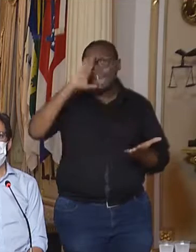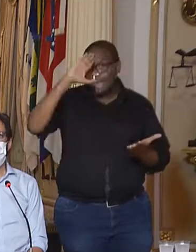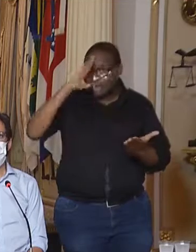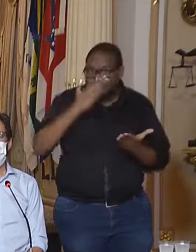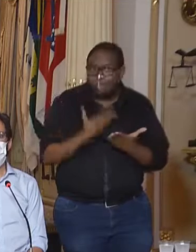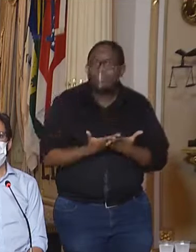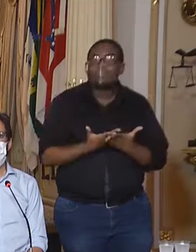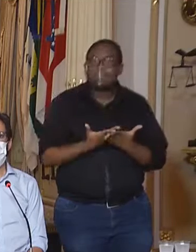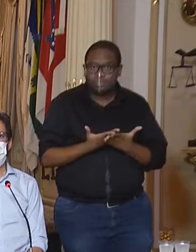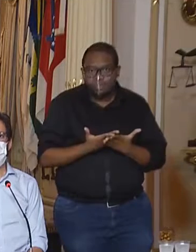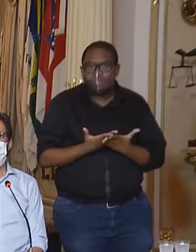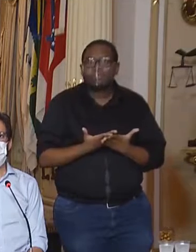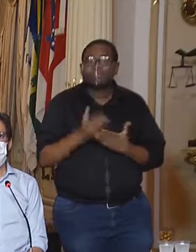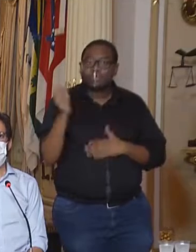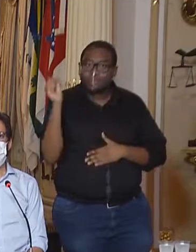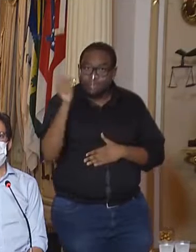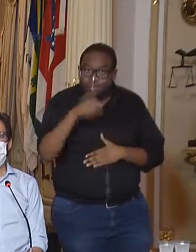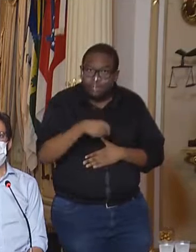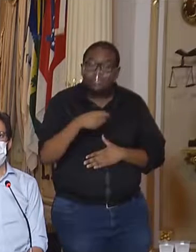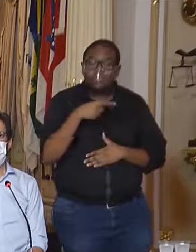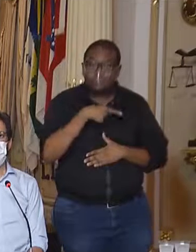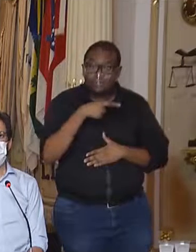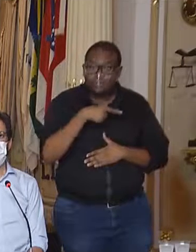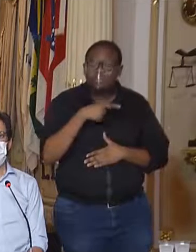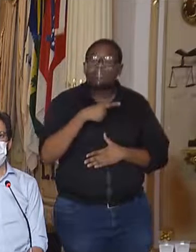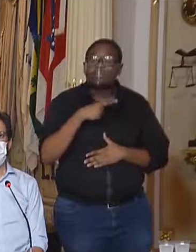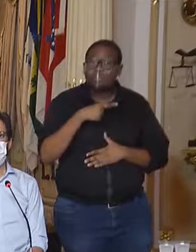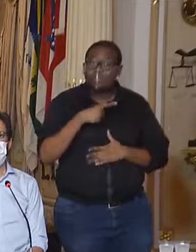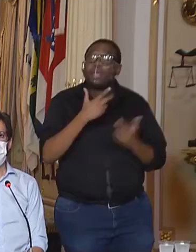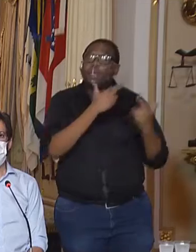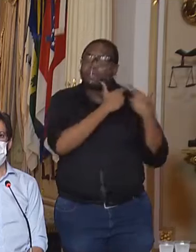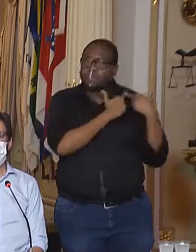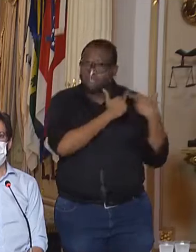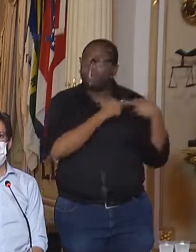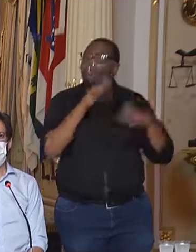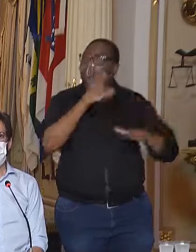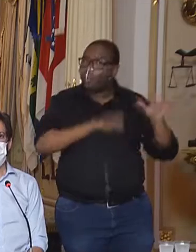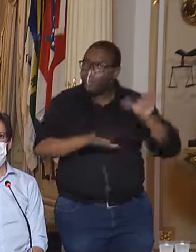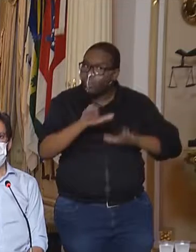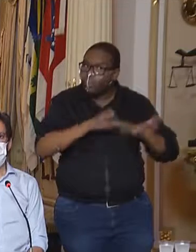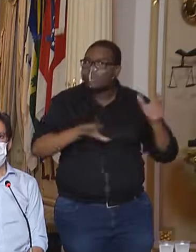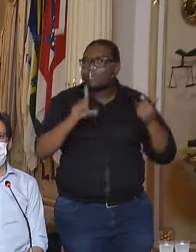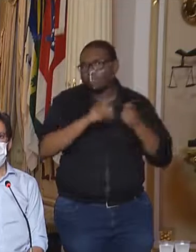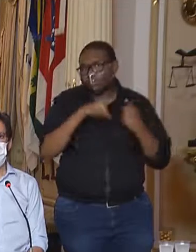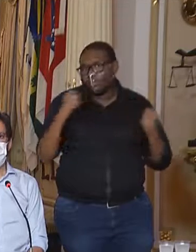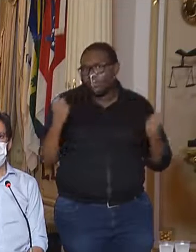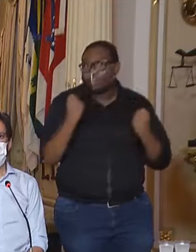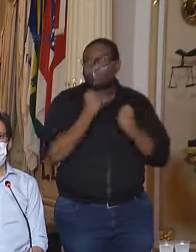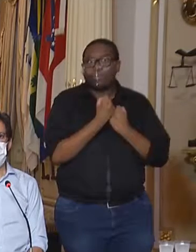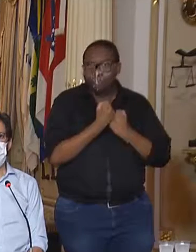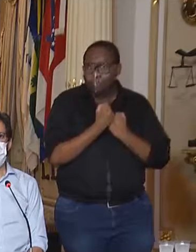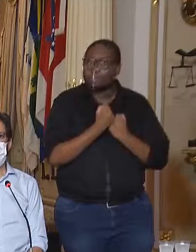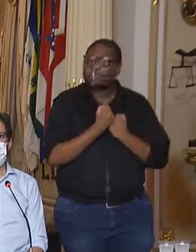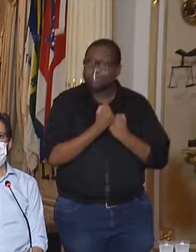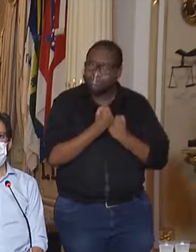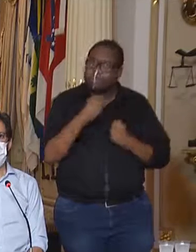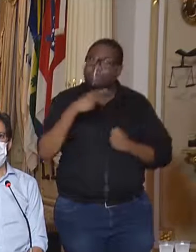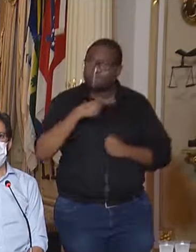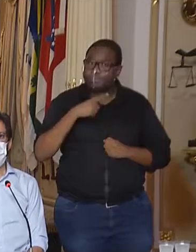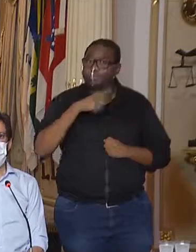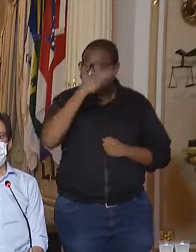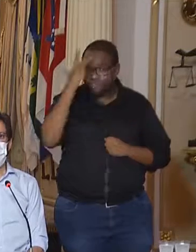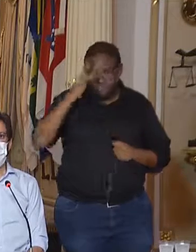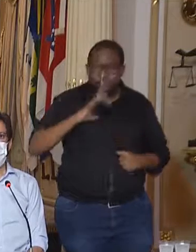que haverá uma corresponsabilidade e um apoio e uma própria atitude